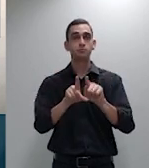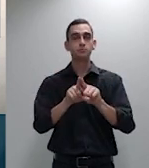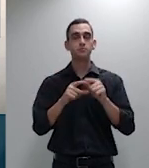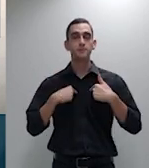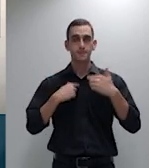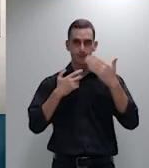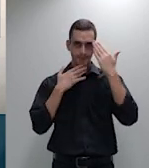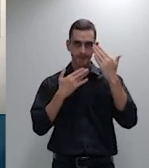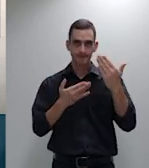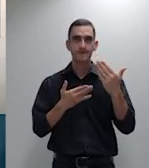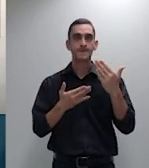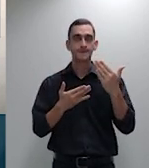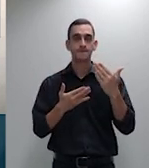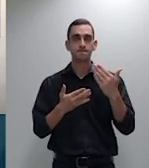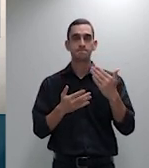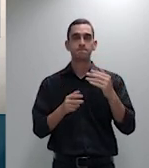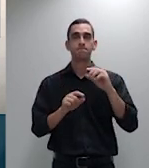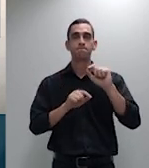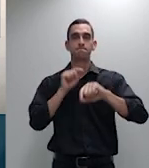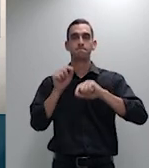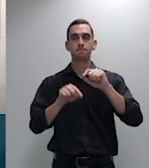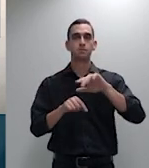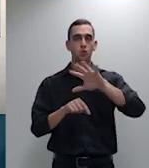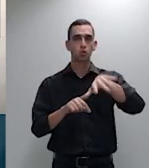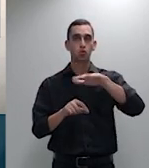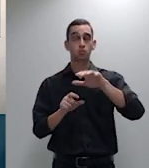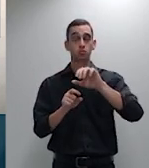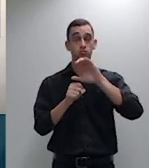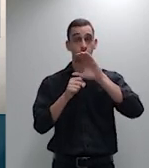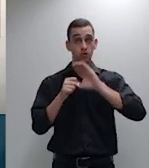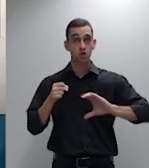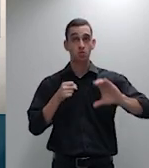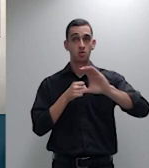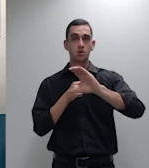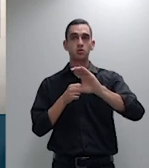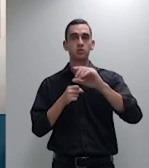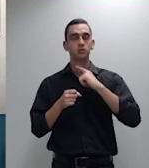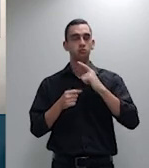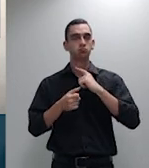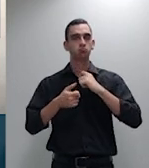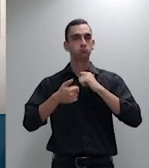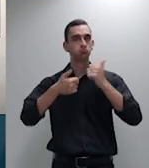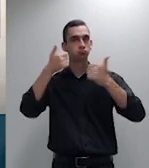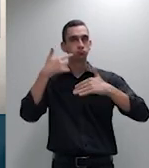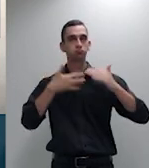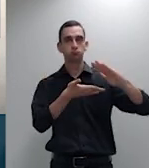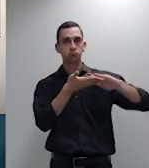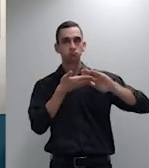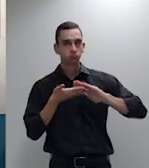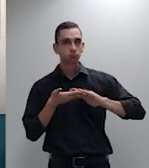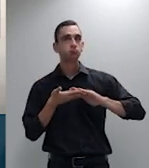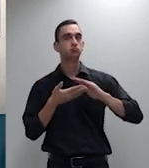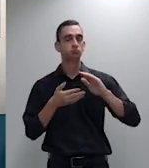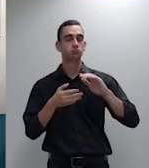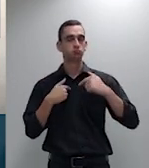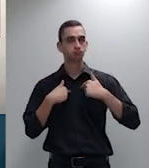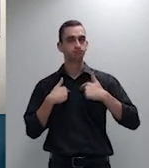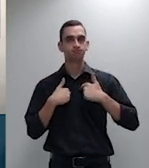votos que o colegiado manifestou. Eu fico também muito honrado, muito feliz